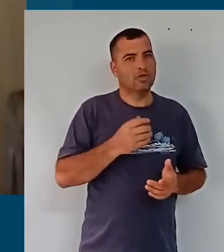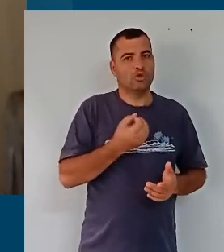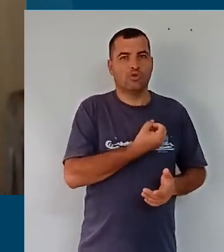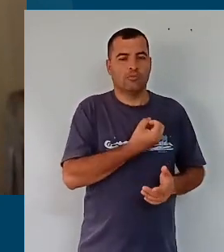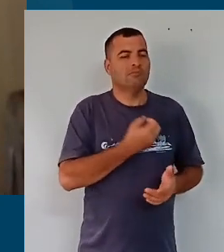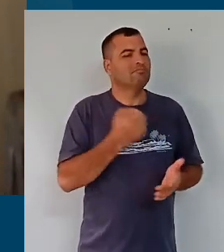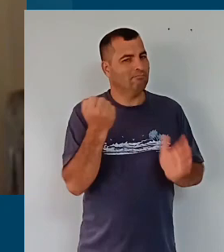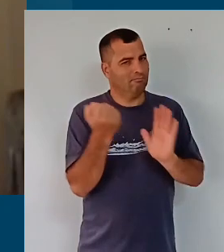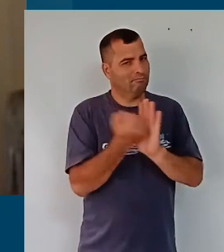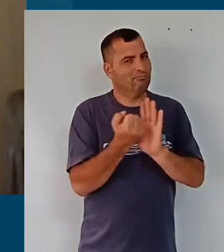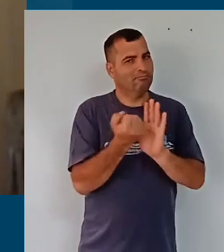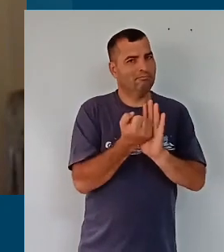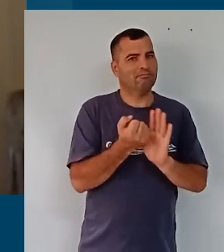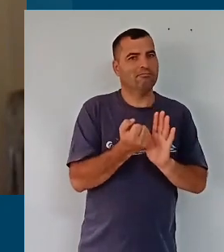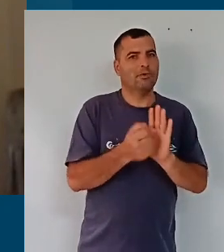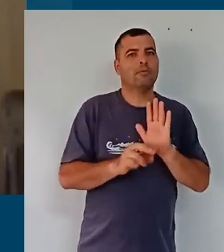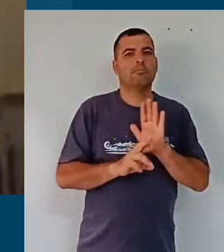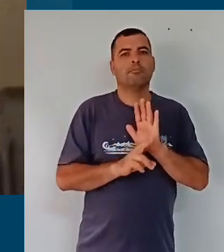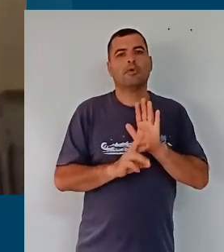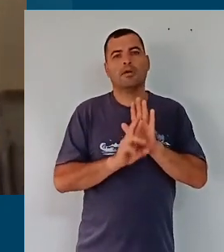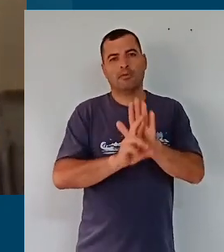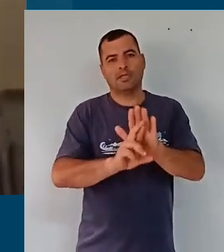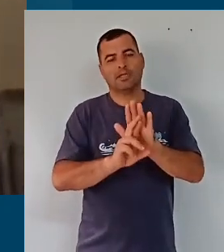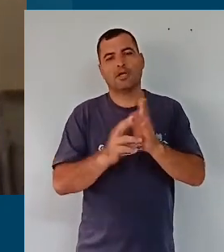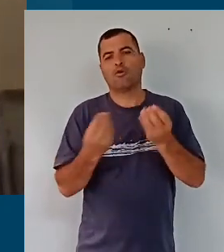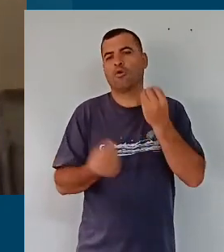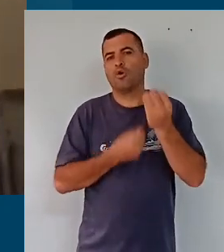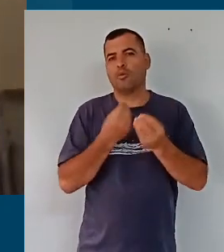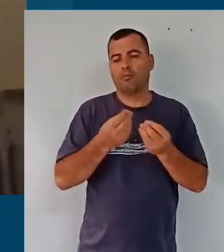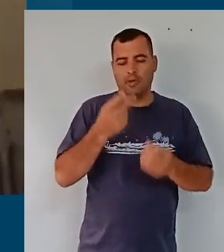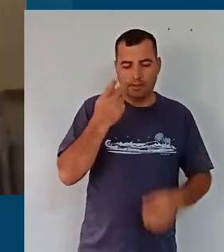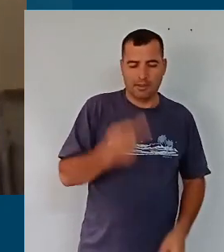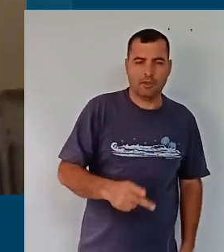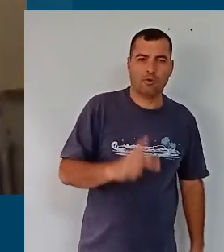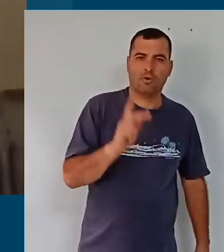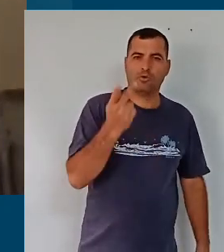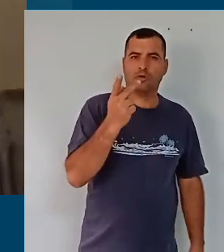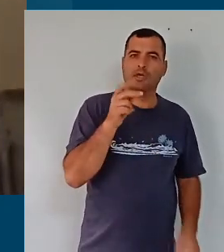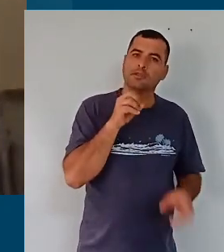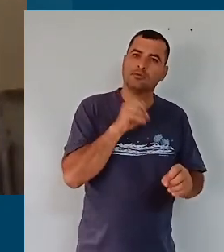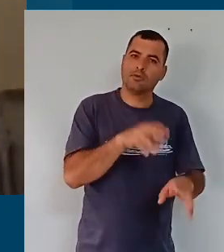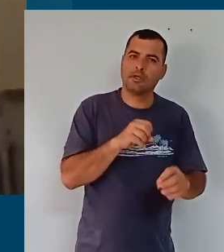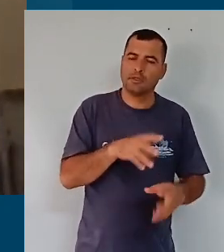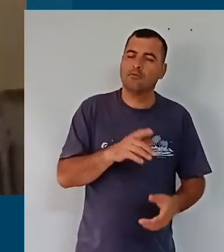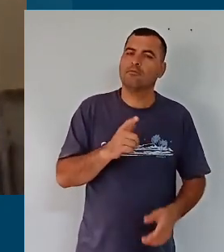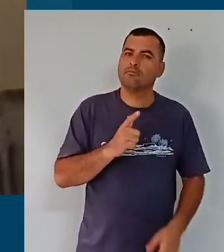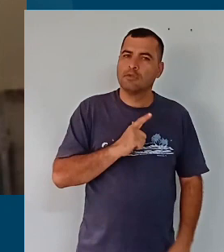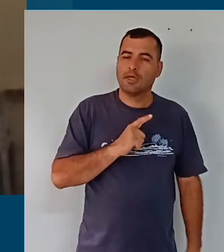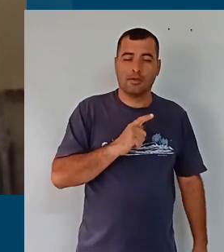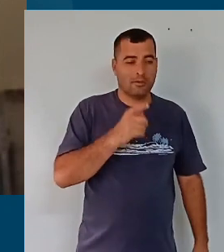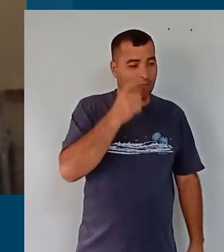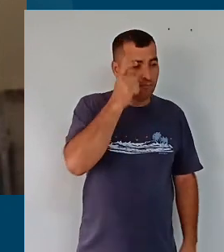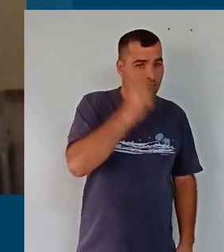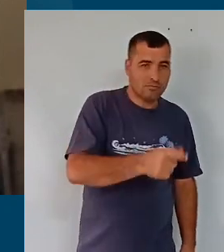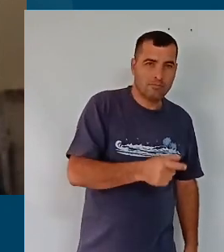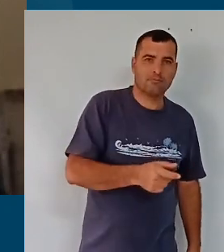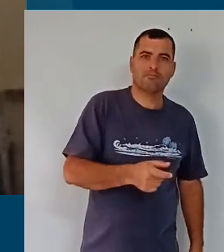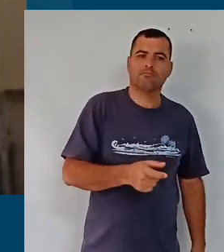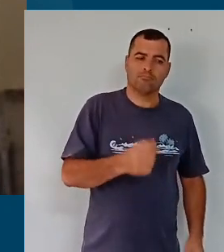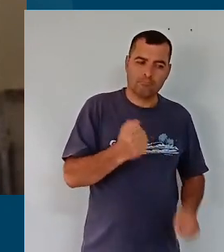que representam o quanto esta rede tem, sim, interesse na construção desse currículo.